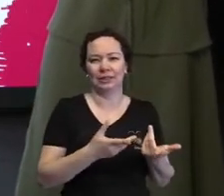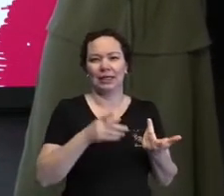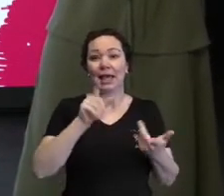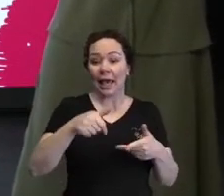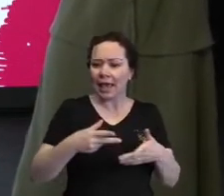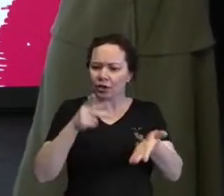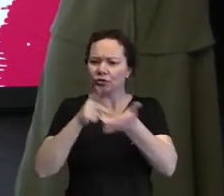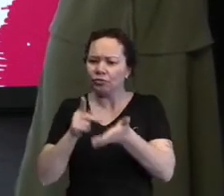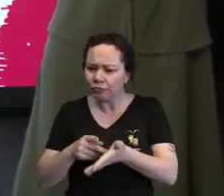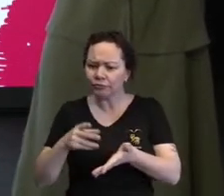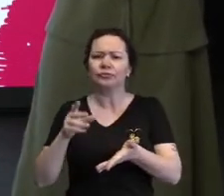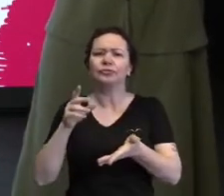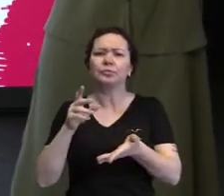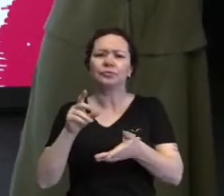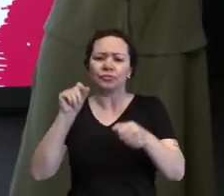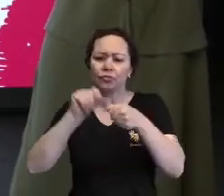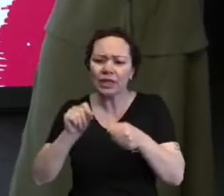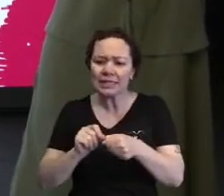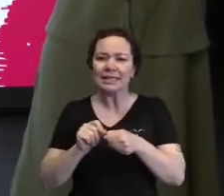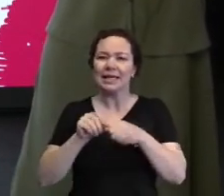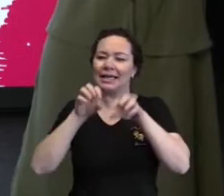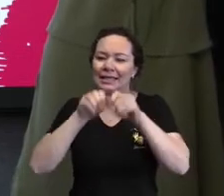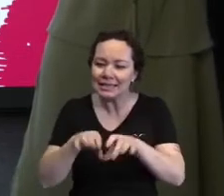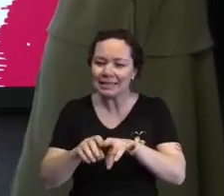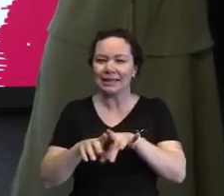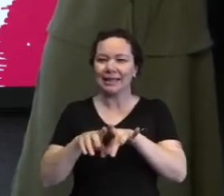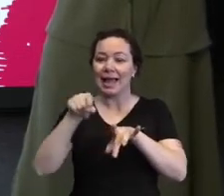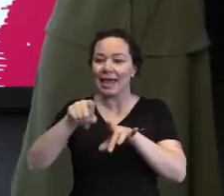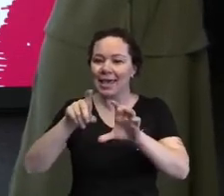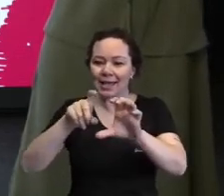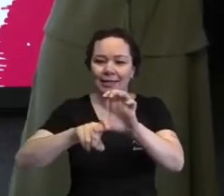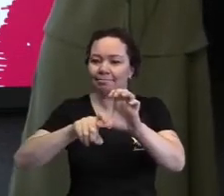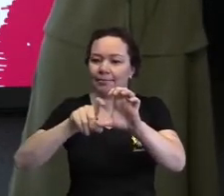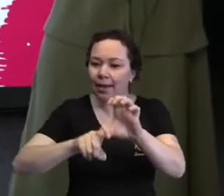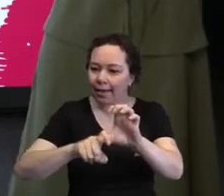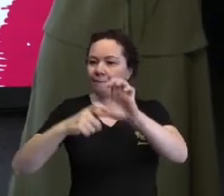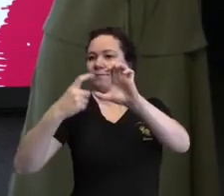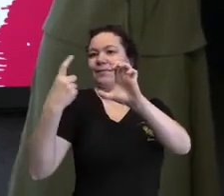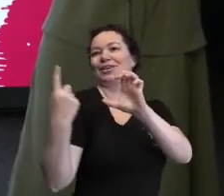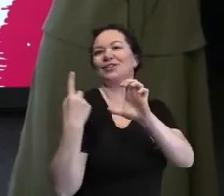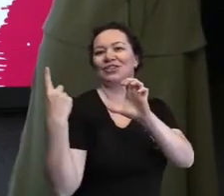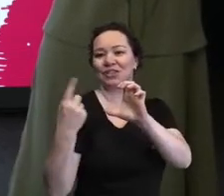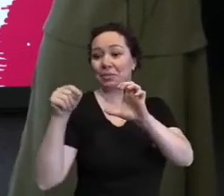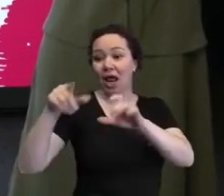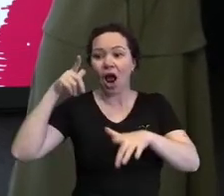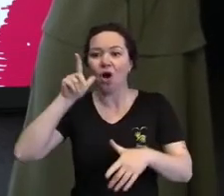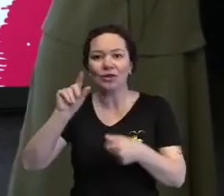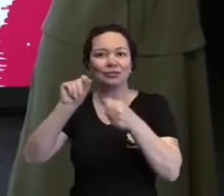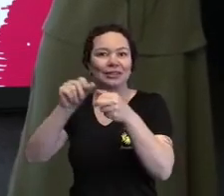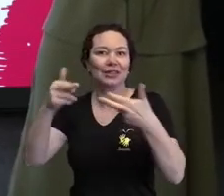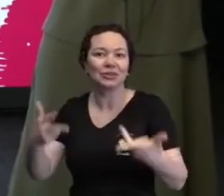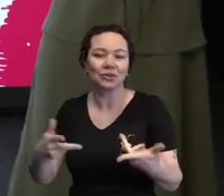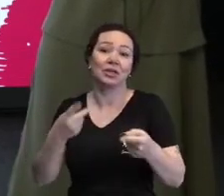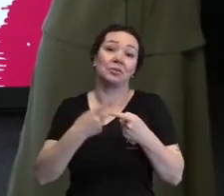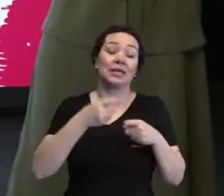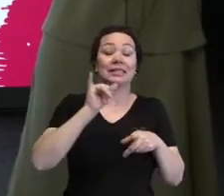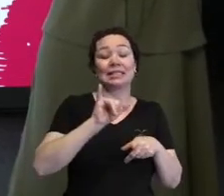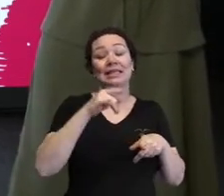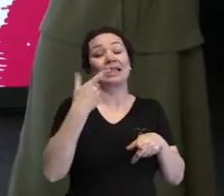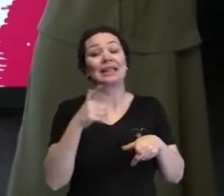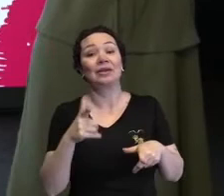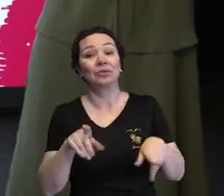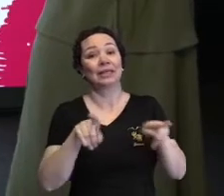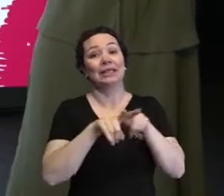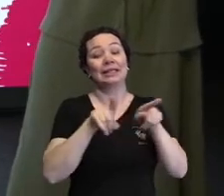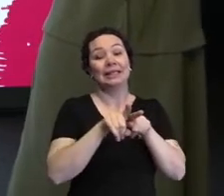olhar justamente de ensinar as pessoas a se desenvolverem. Afinal de contas, sem sustentabilidade, não tem